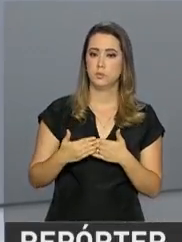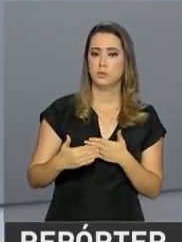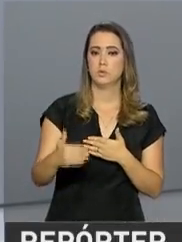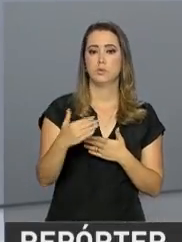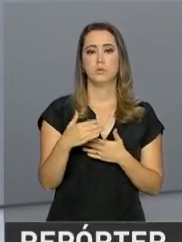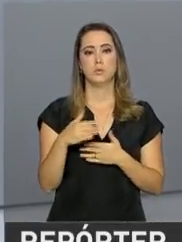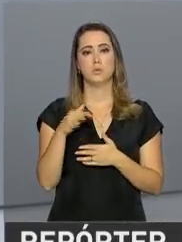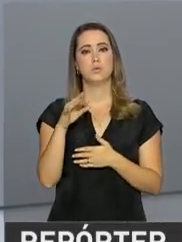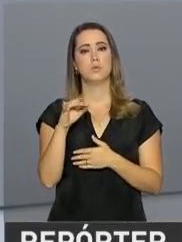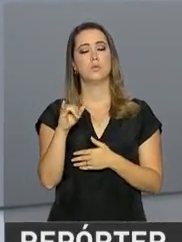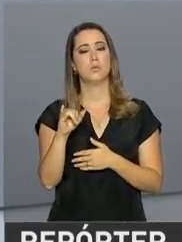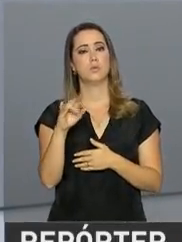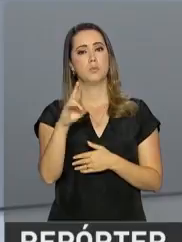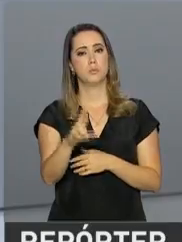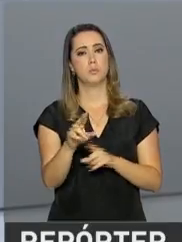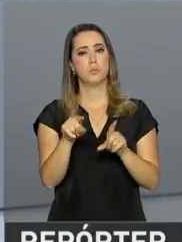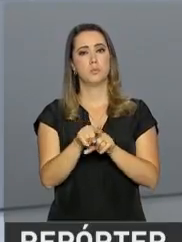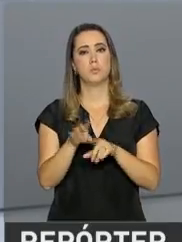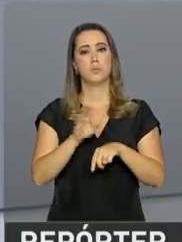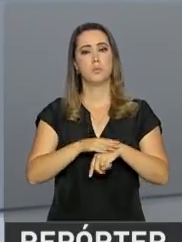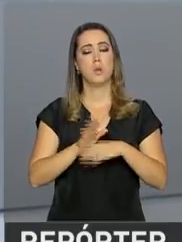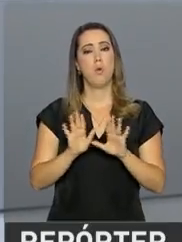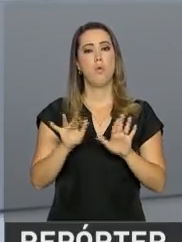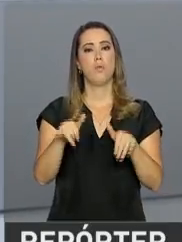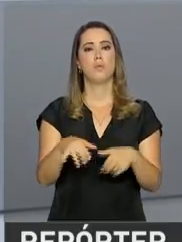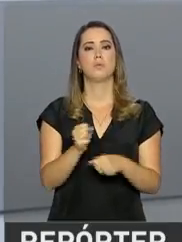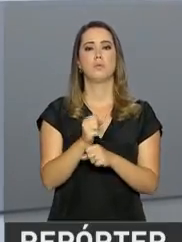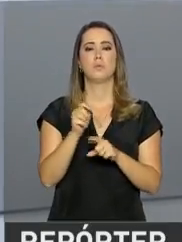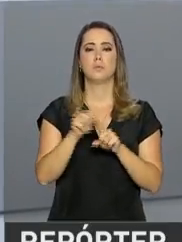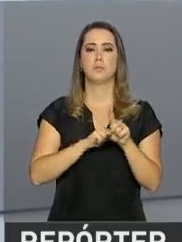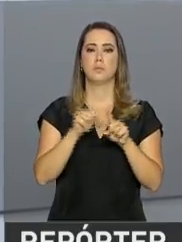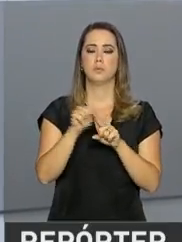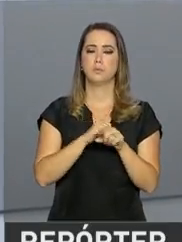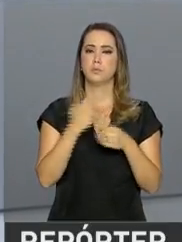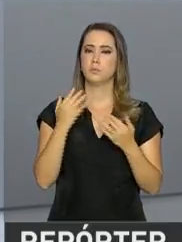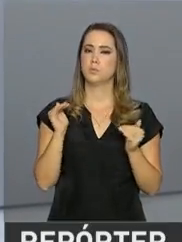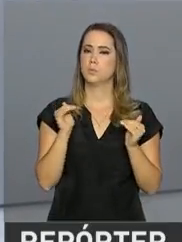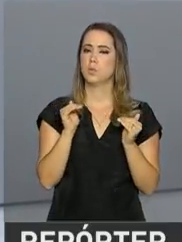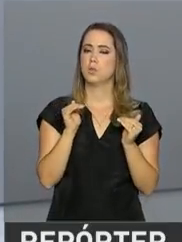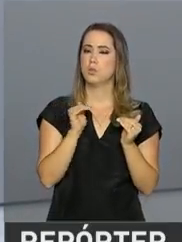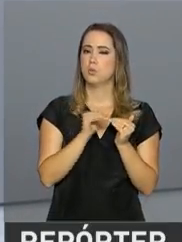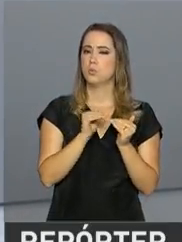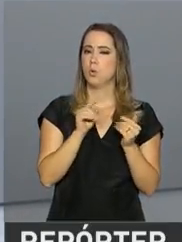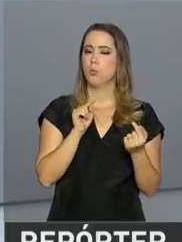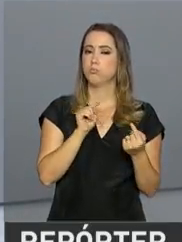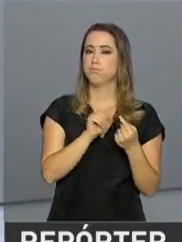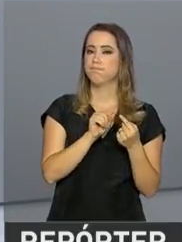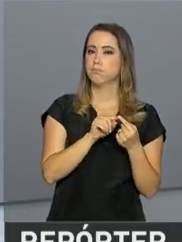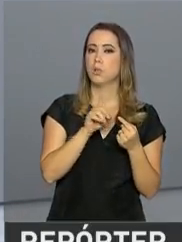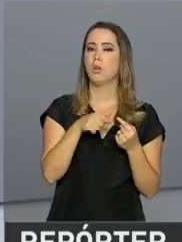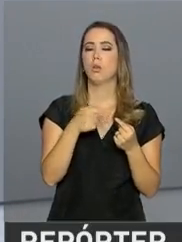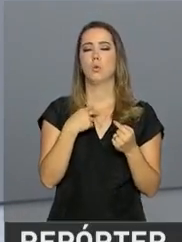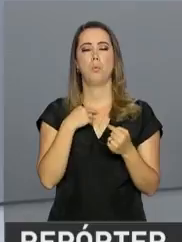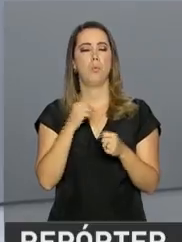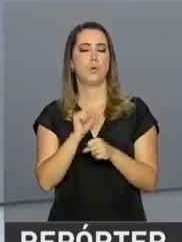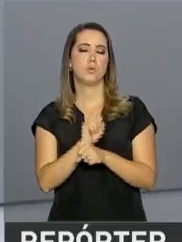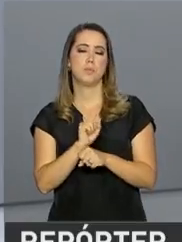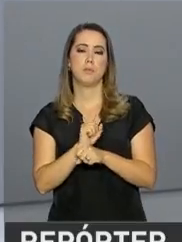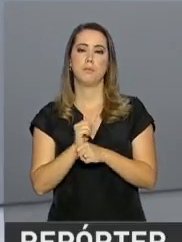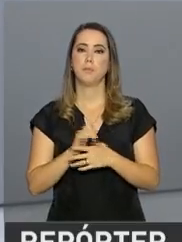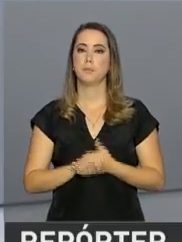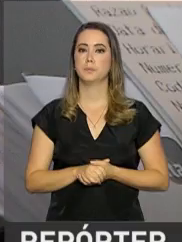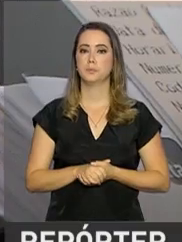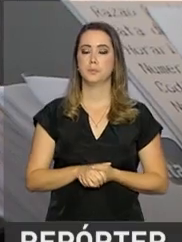falando sobre a declaração do Imposto de Renda. O prazo acaba no fim do mês e, de acordo com os especialistas, é bom não deixar para a última